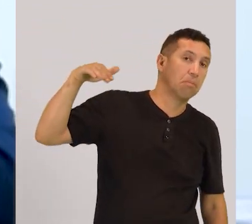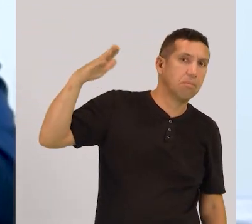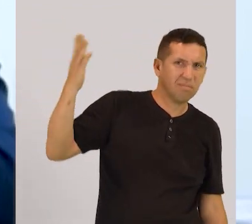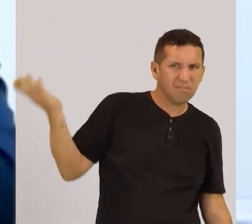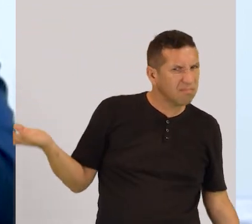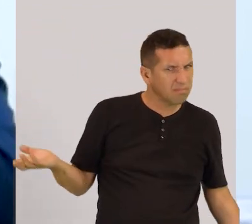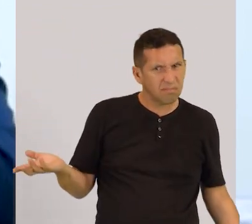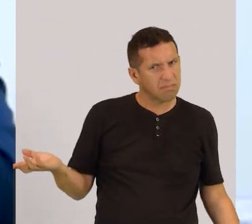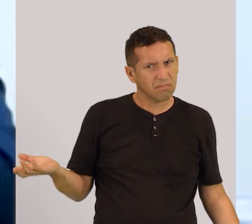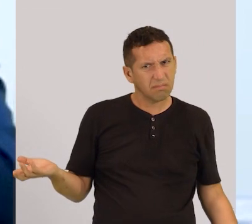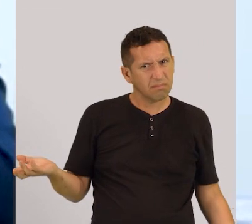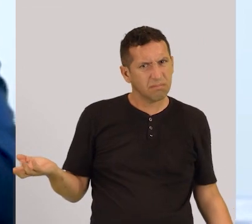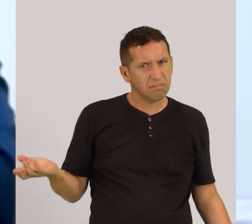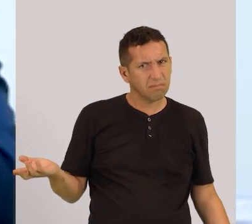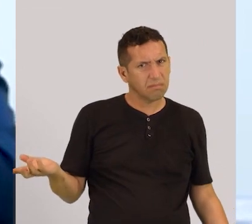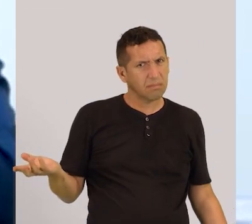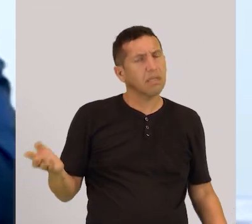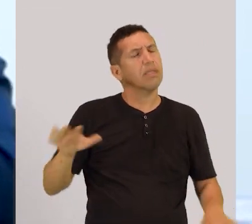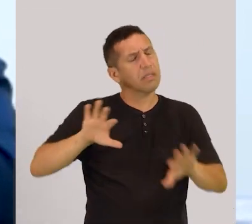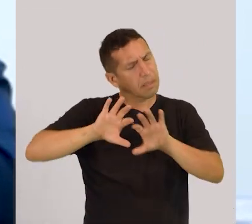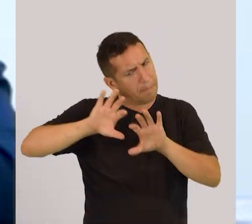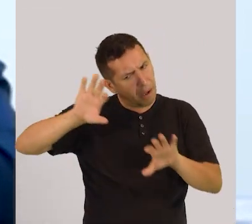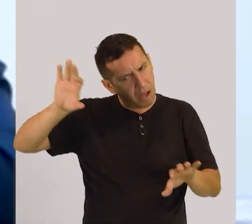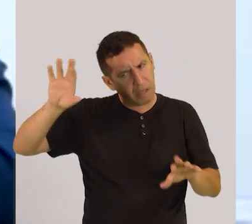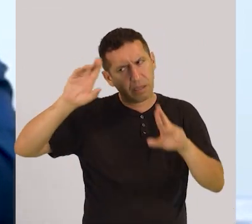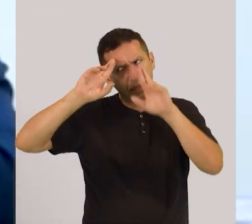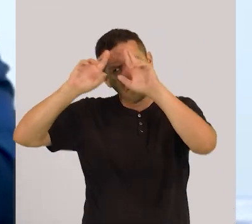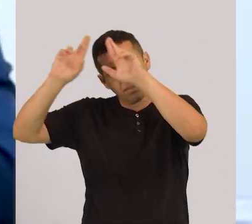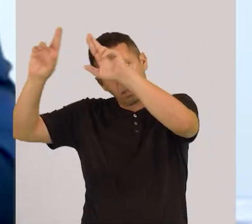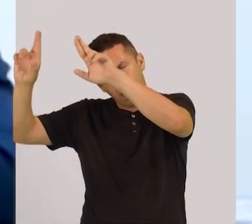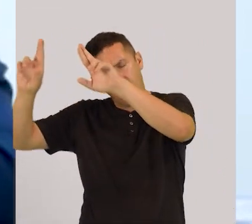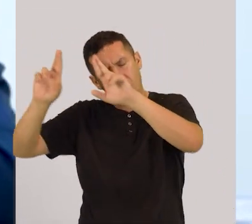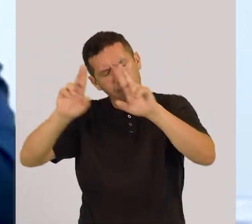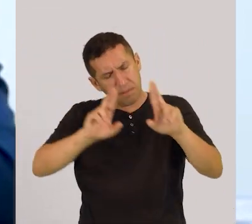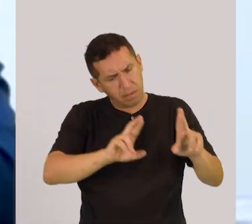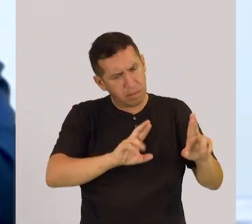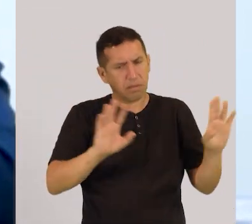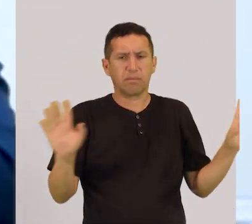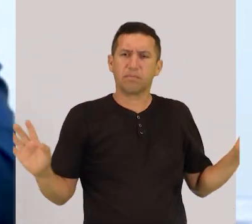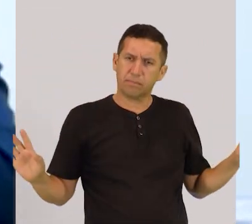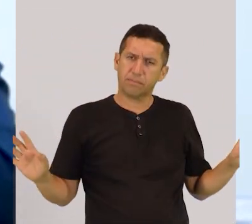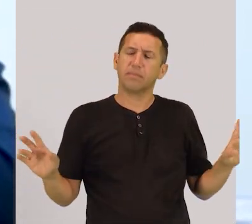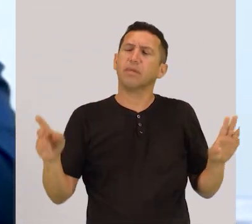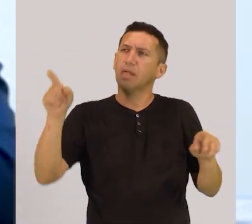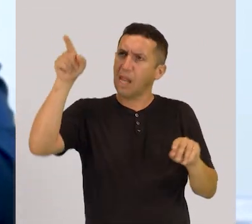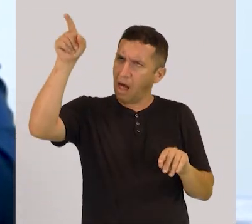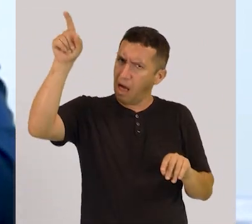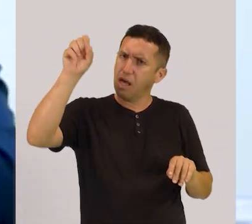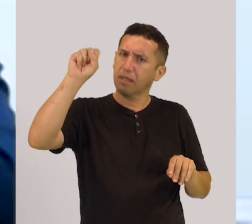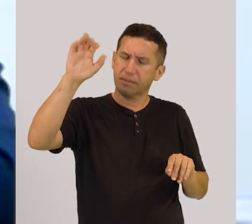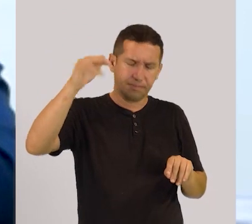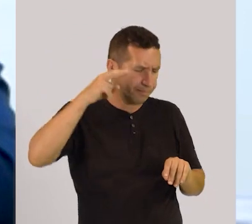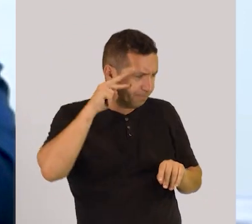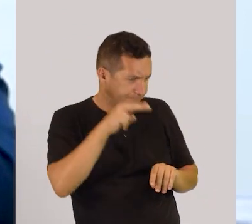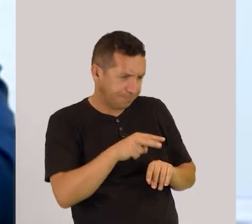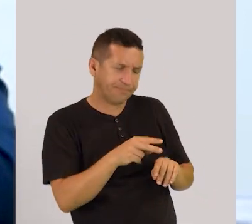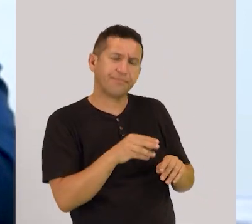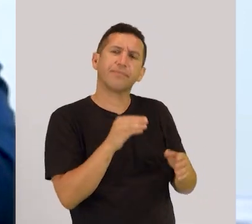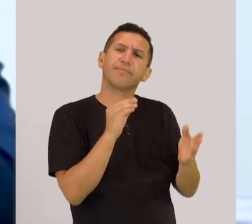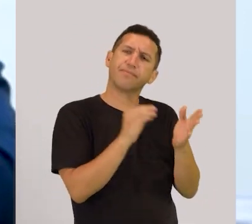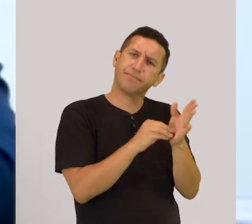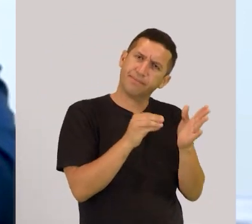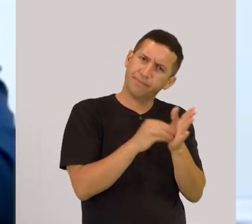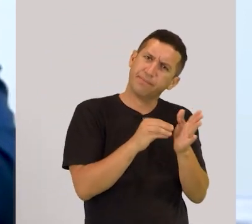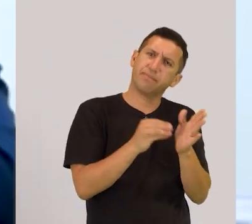primeiro, a questão da separação dos poderes, uma vez que o Supremo já definiu a inconstitucionalidade e,